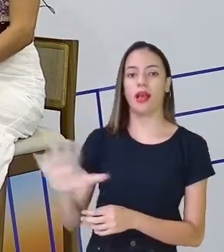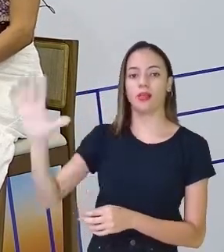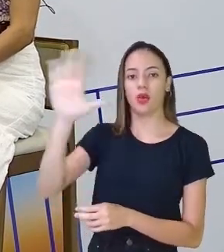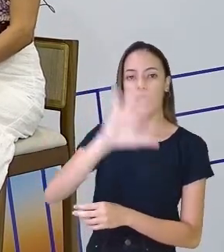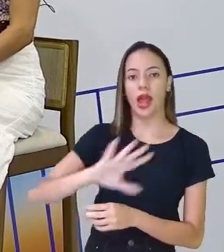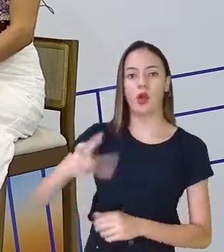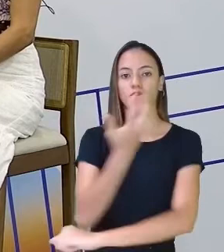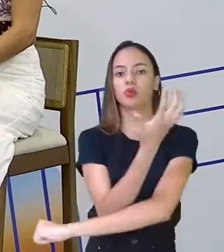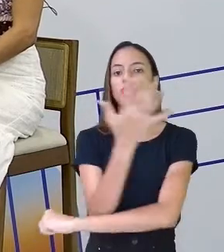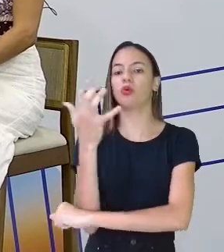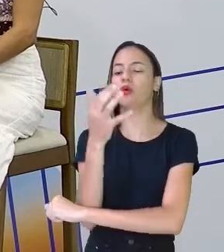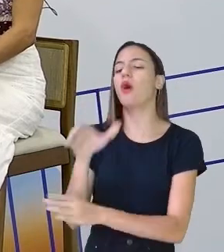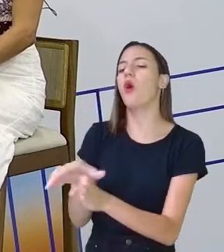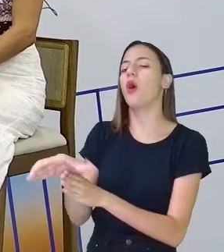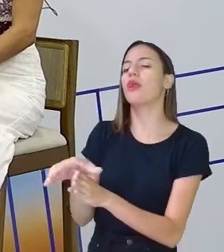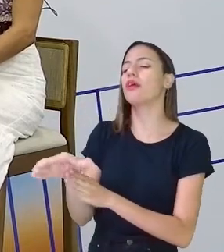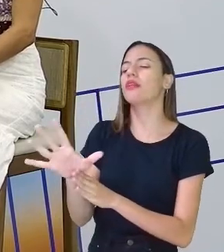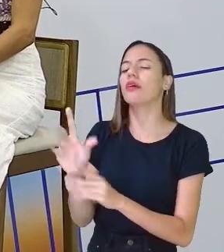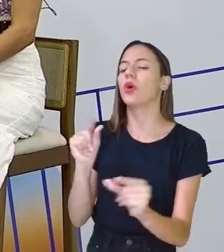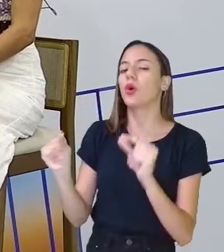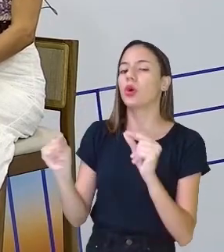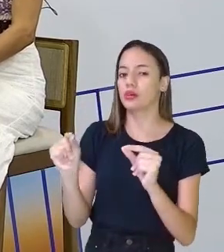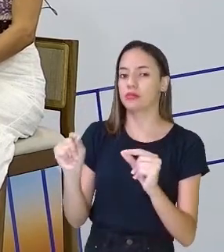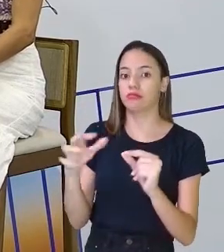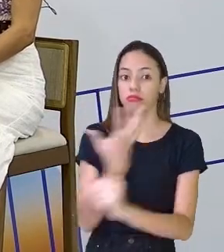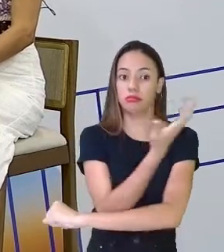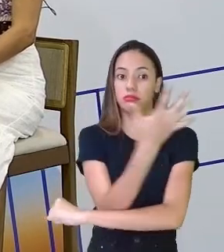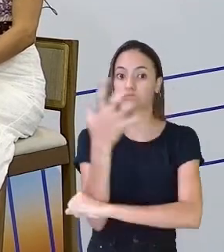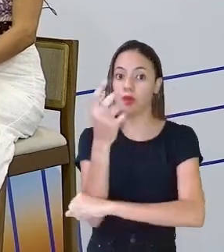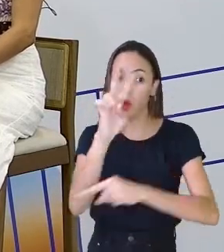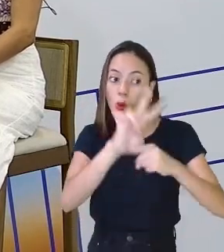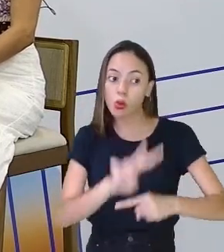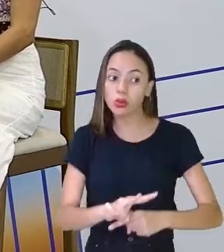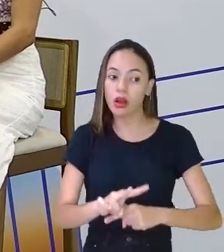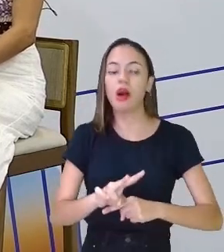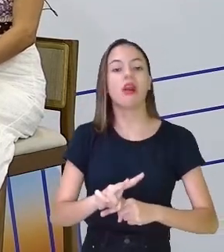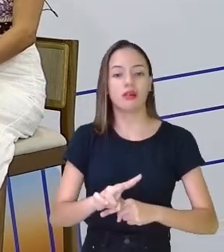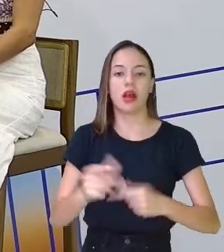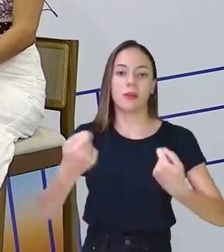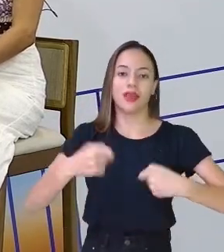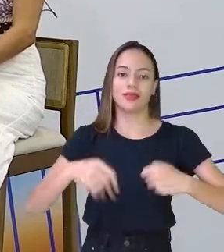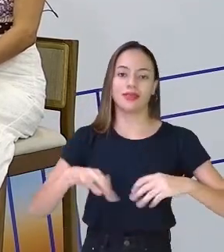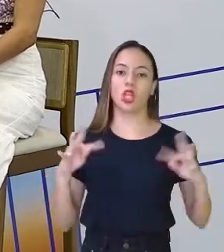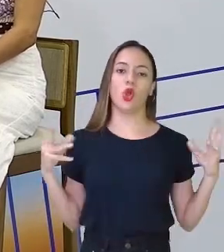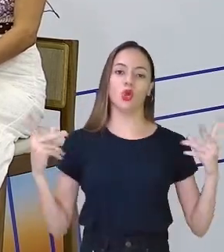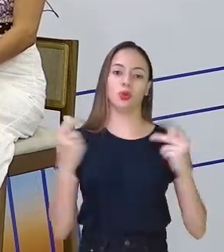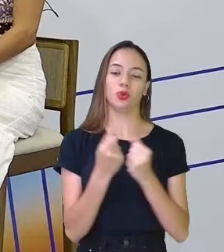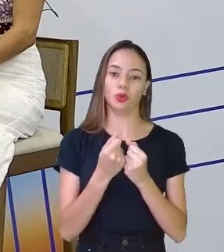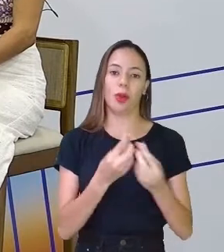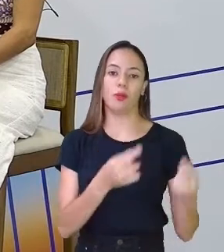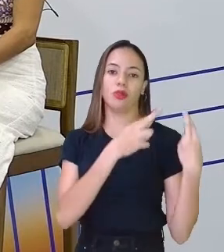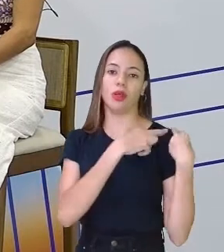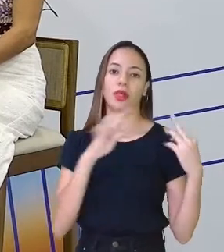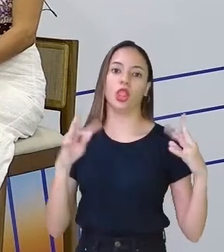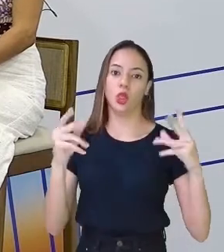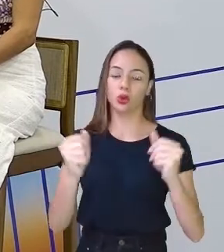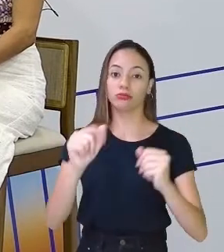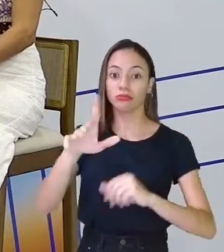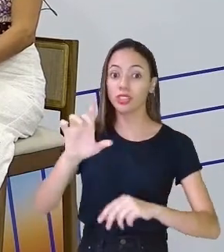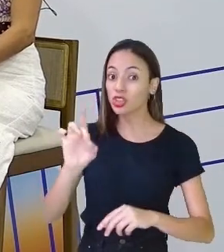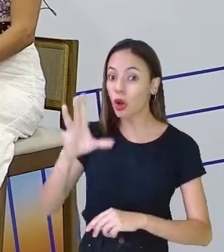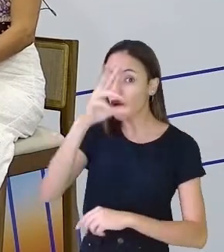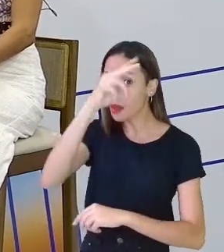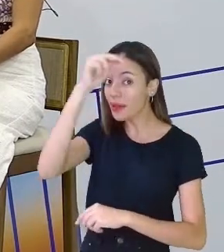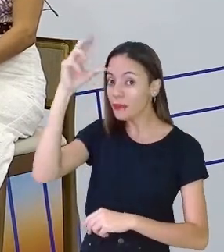orienta, que cuidar do meio ambiente é um dever de todos. Então, somente a Prefeitura sozinha não